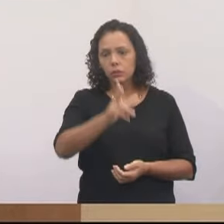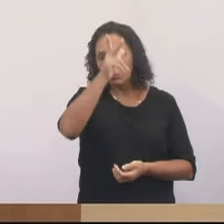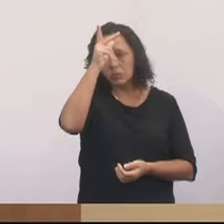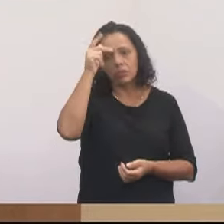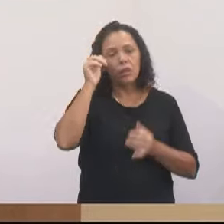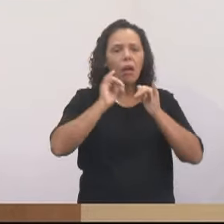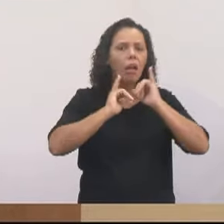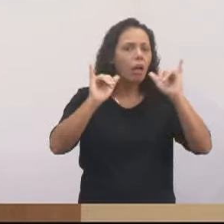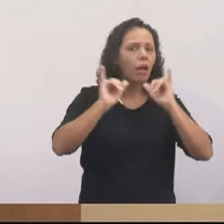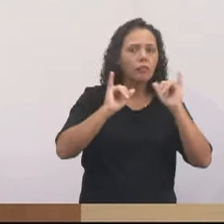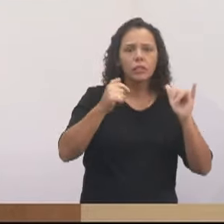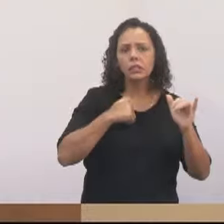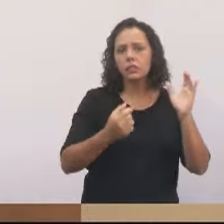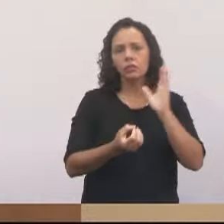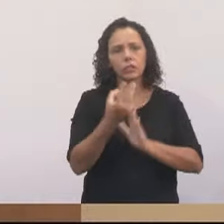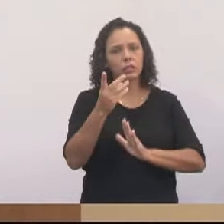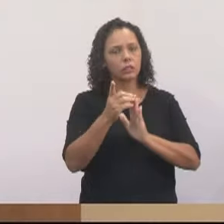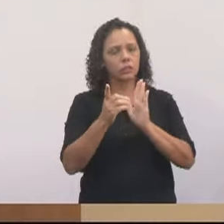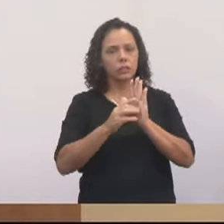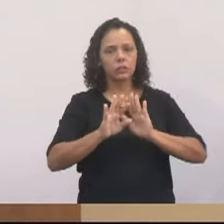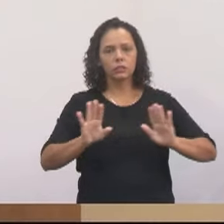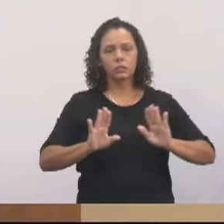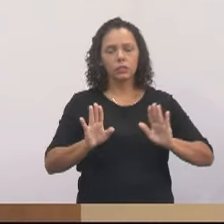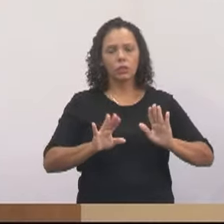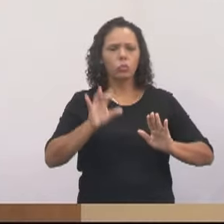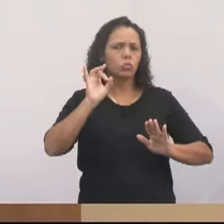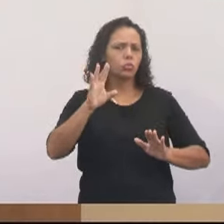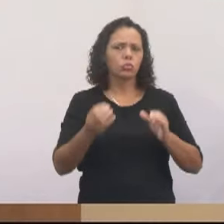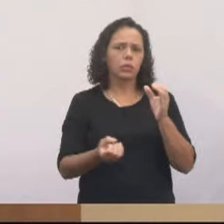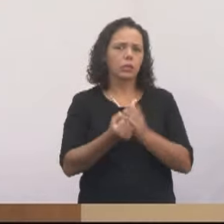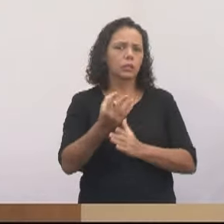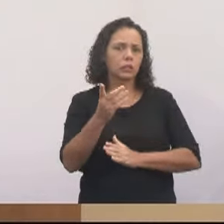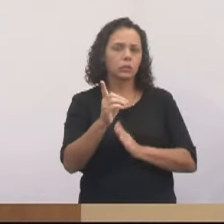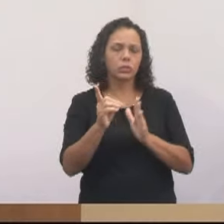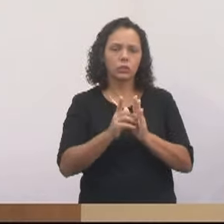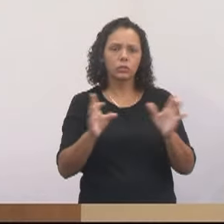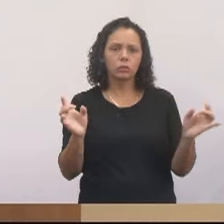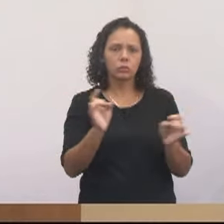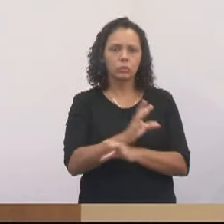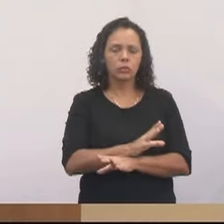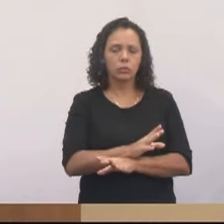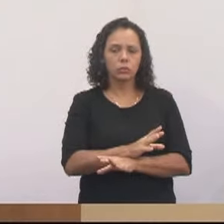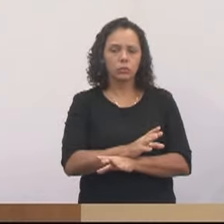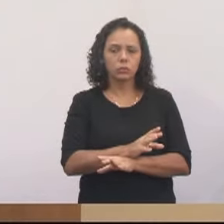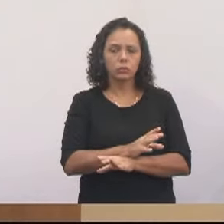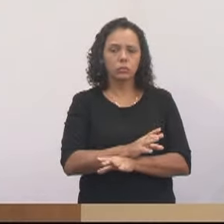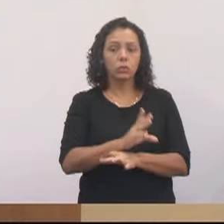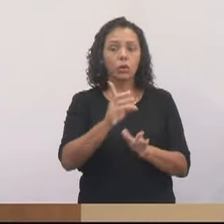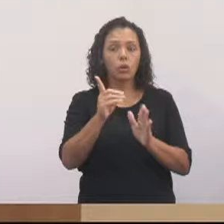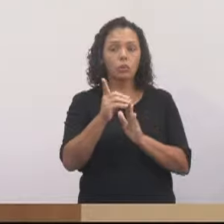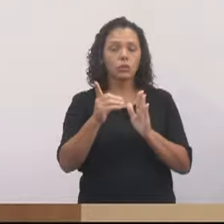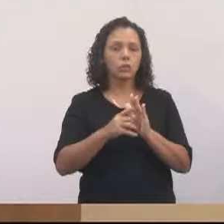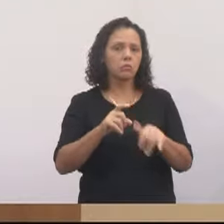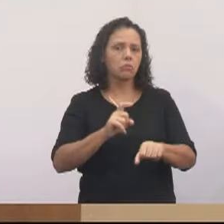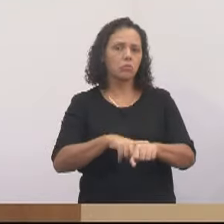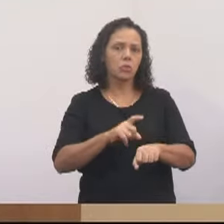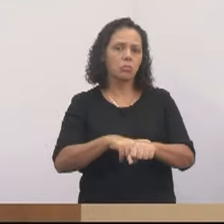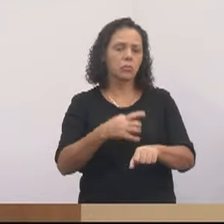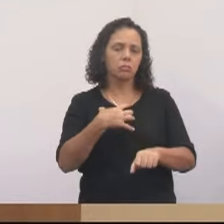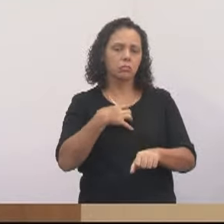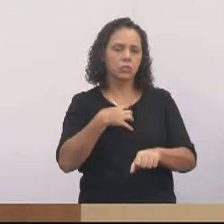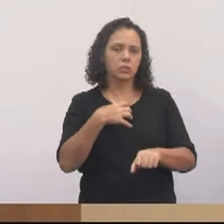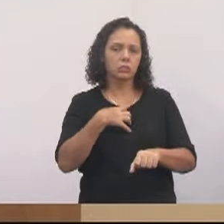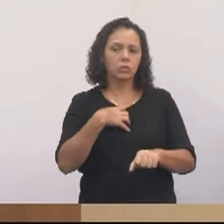não precisa avisar quando ele vai fazer o decreto. Ele faz o decreto e pronto. Ele não precisa avisar. O decreto, ele põe a hora que ele se sentir à vontade.